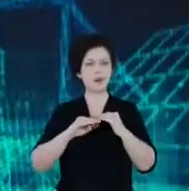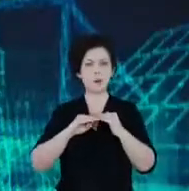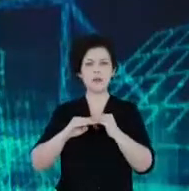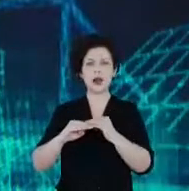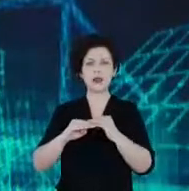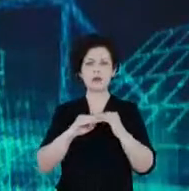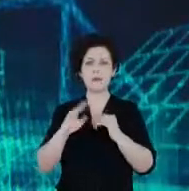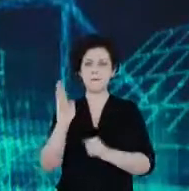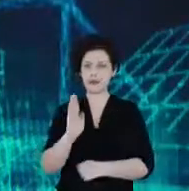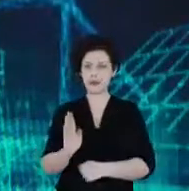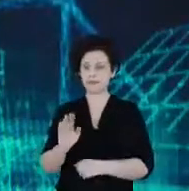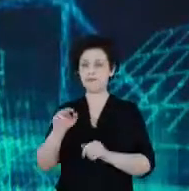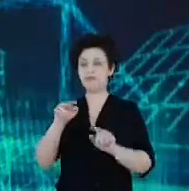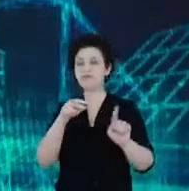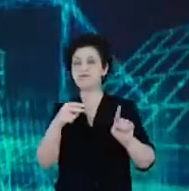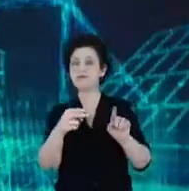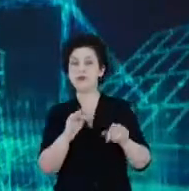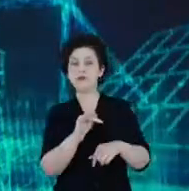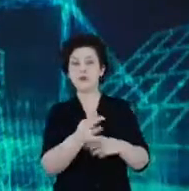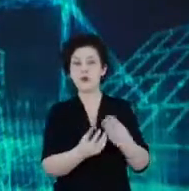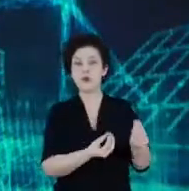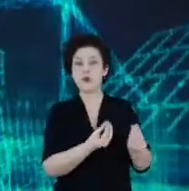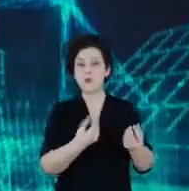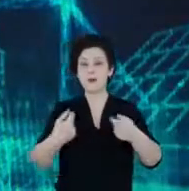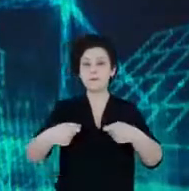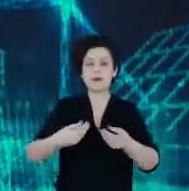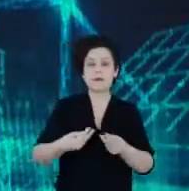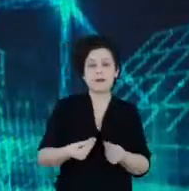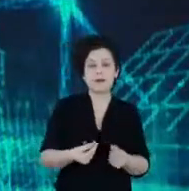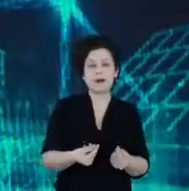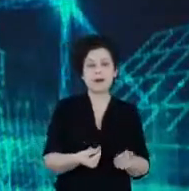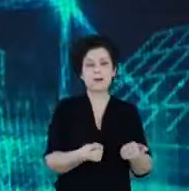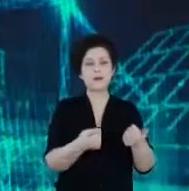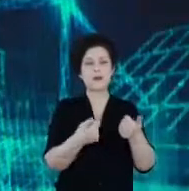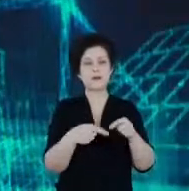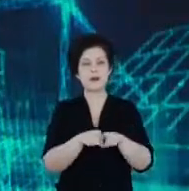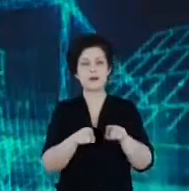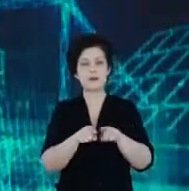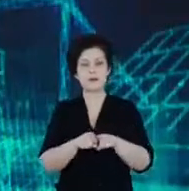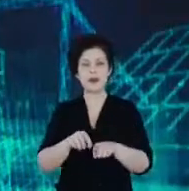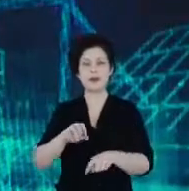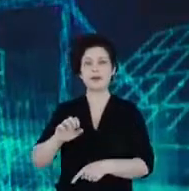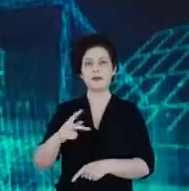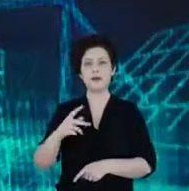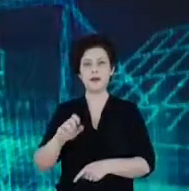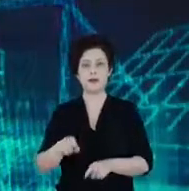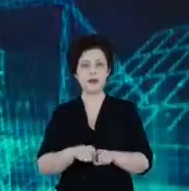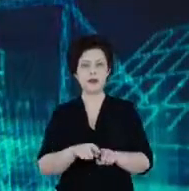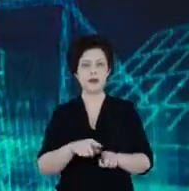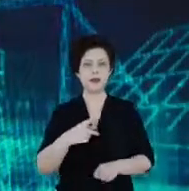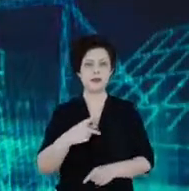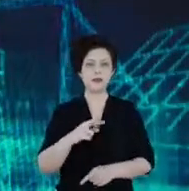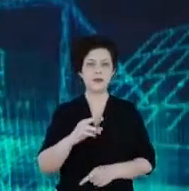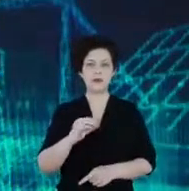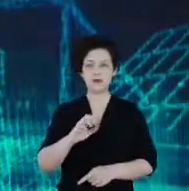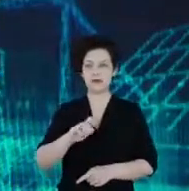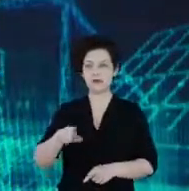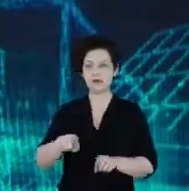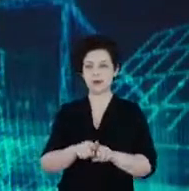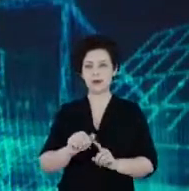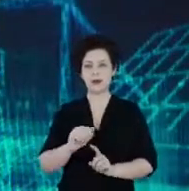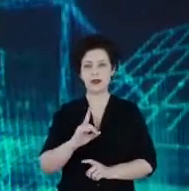as perspectivas, as necessidades de aprimoramento, o papel da EPE e do Procel, da Abesco e da Anel.